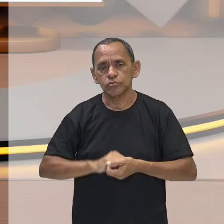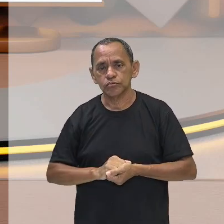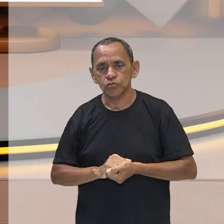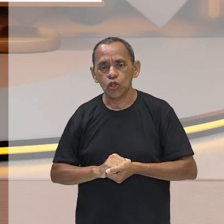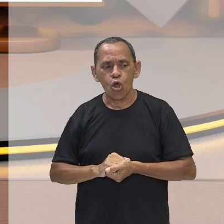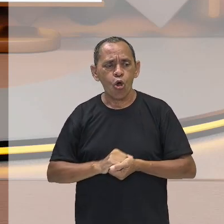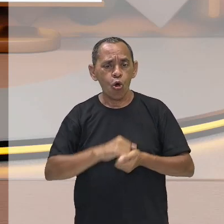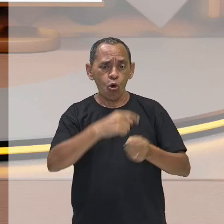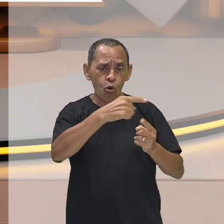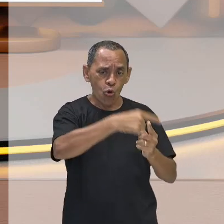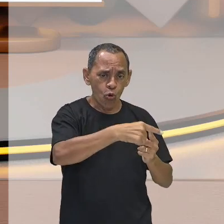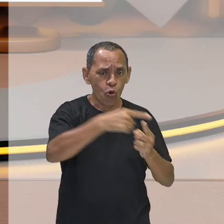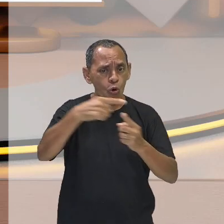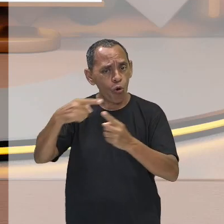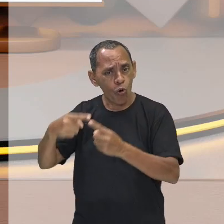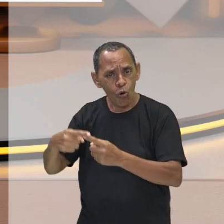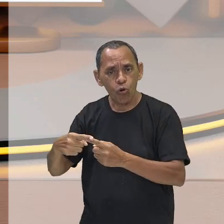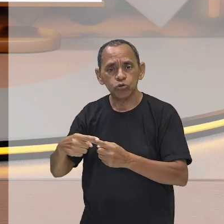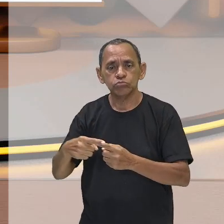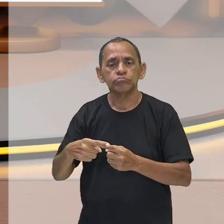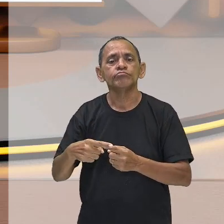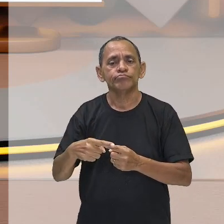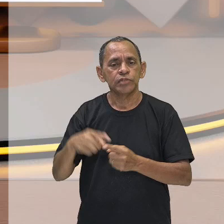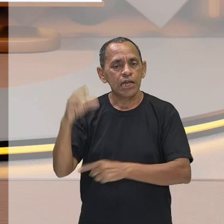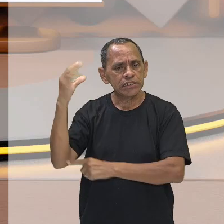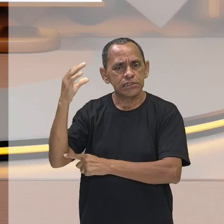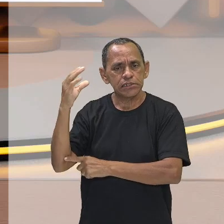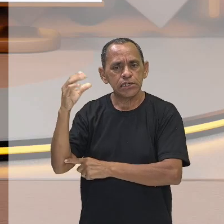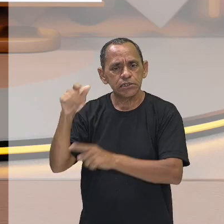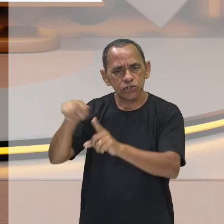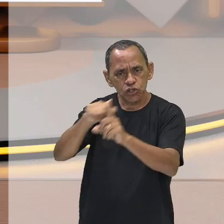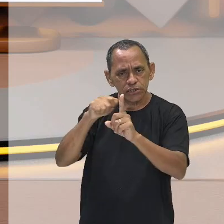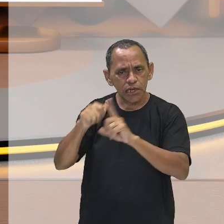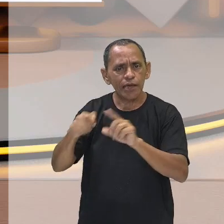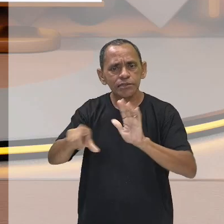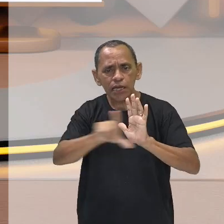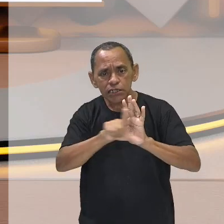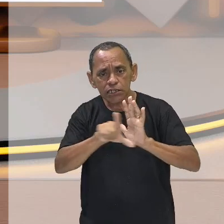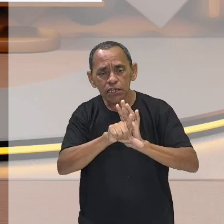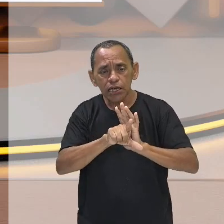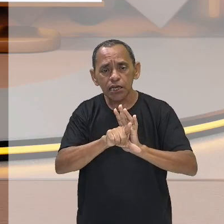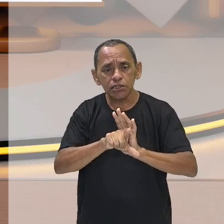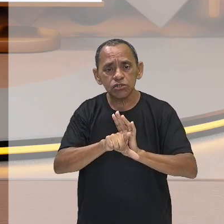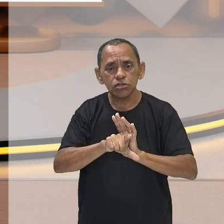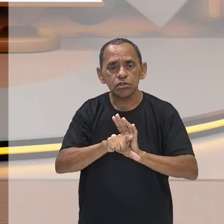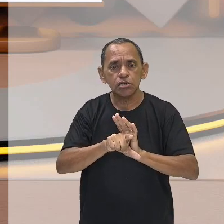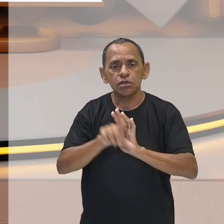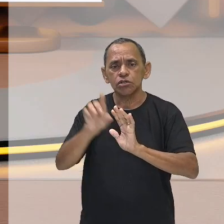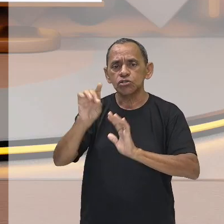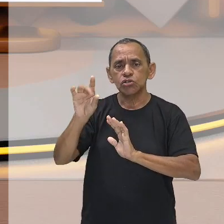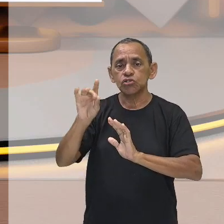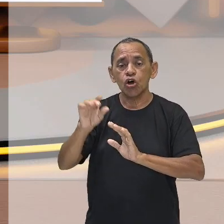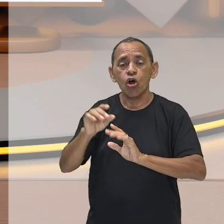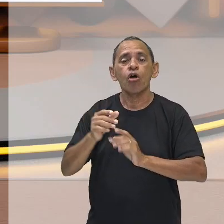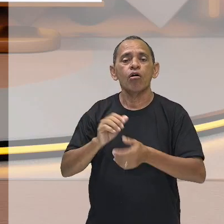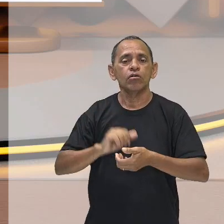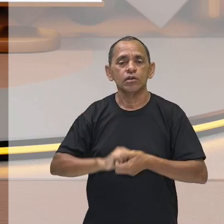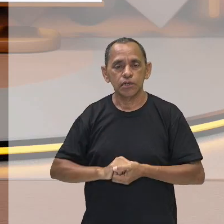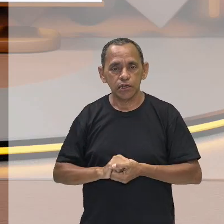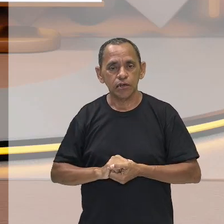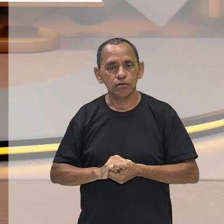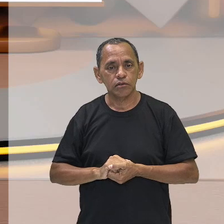Todavia, nas ciências sociais, as leis são apenas probabilidades da ação,